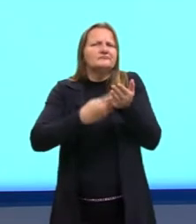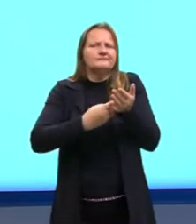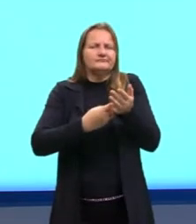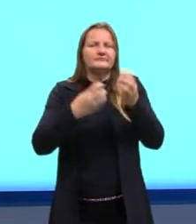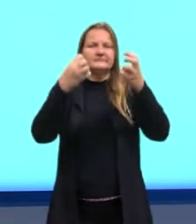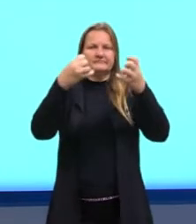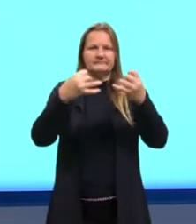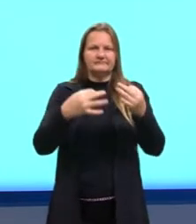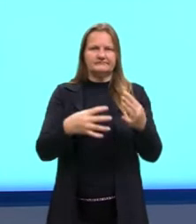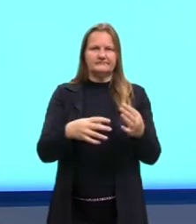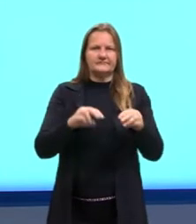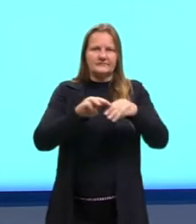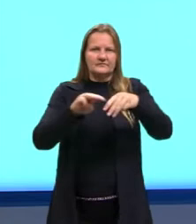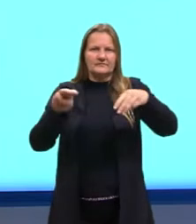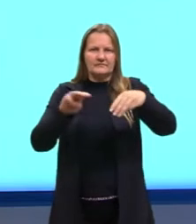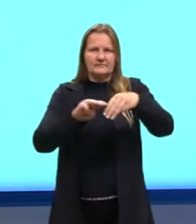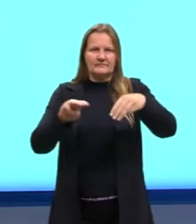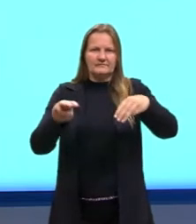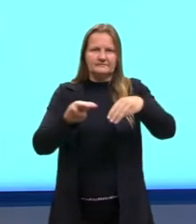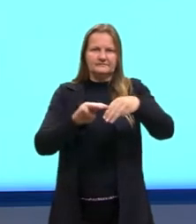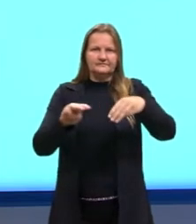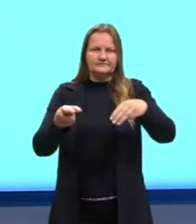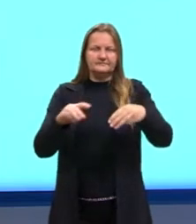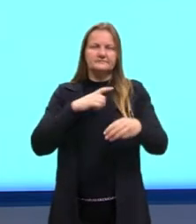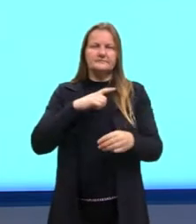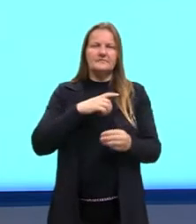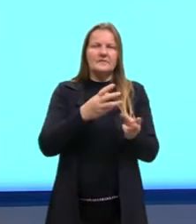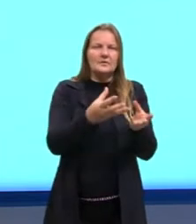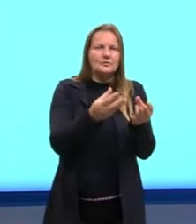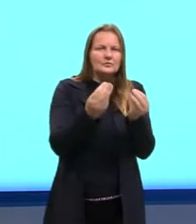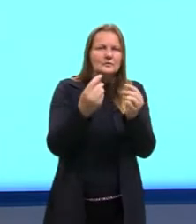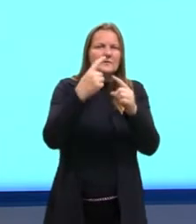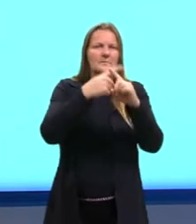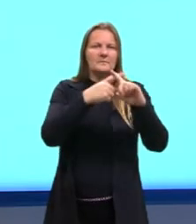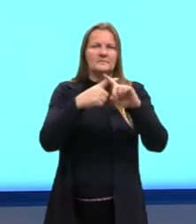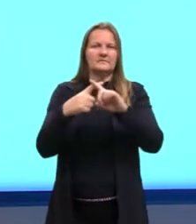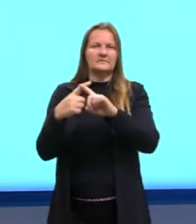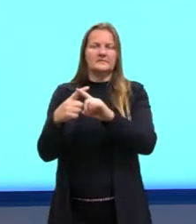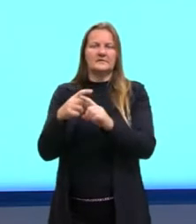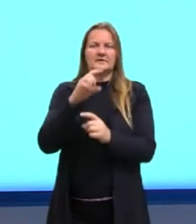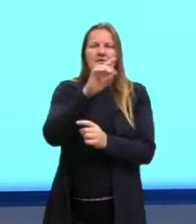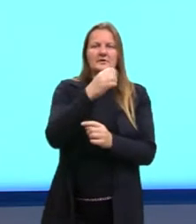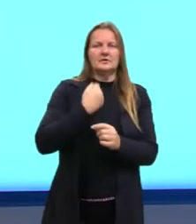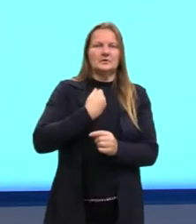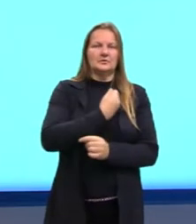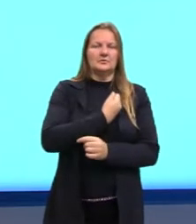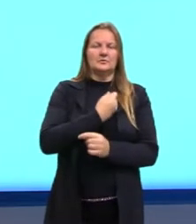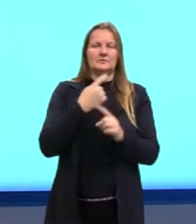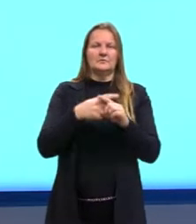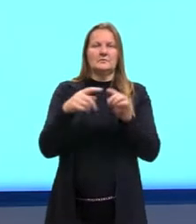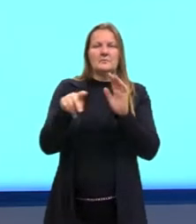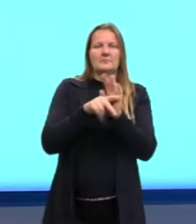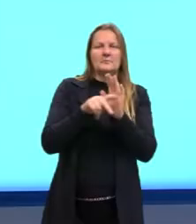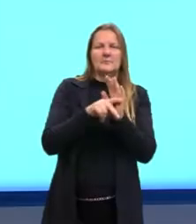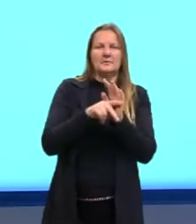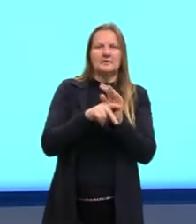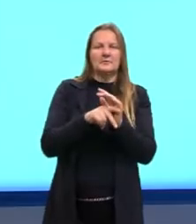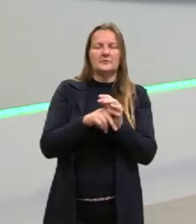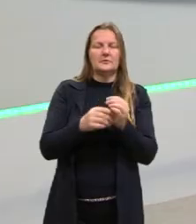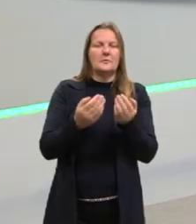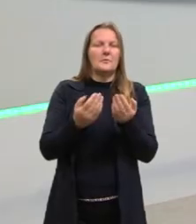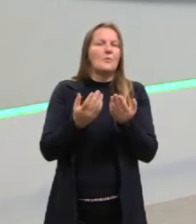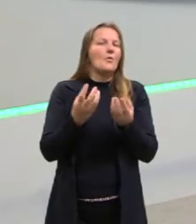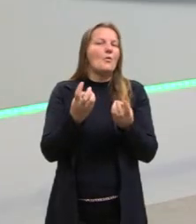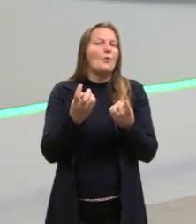casos, envolvendo a média, ela é obtida multiplicando cada número por seu respectivo peso,